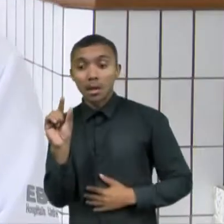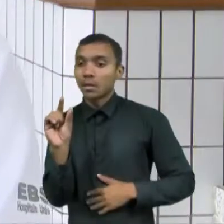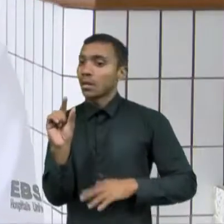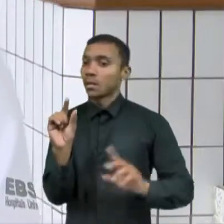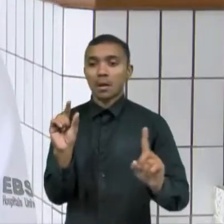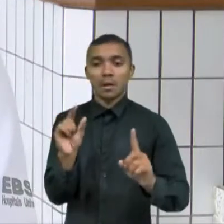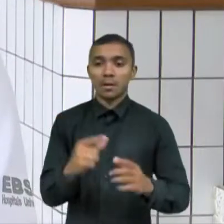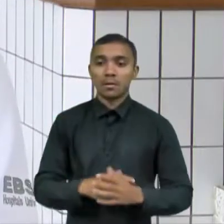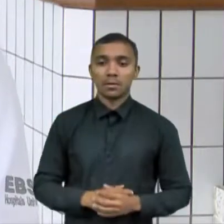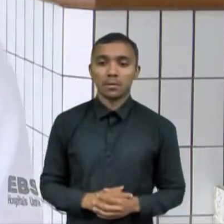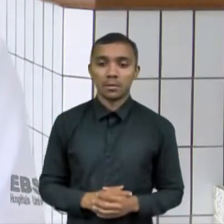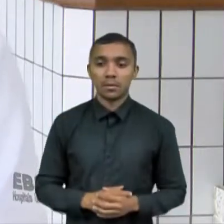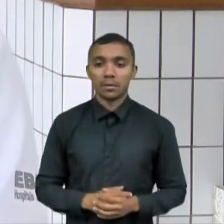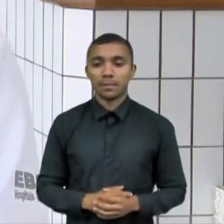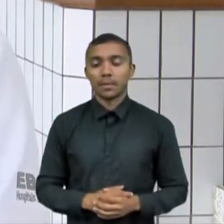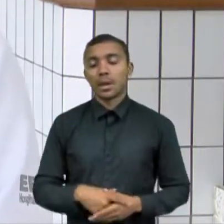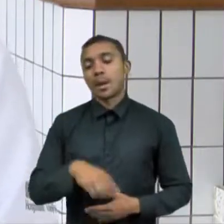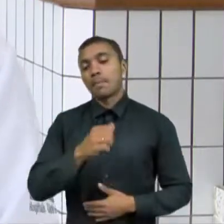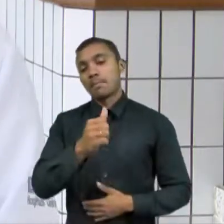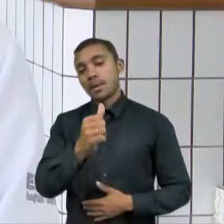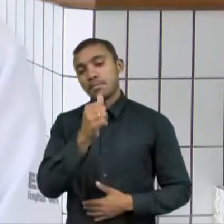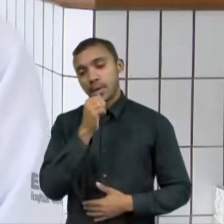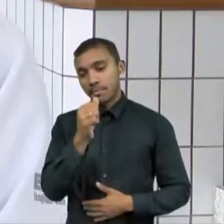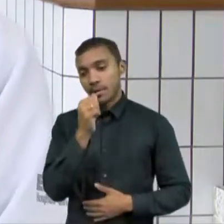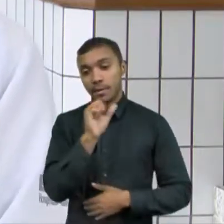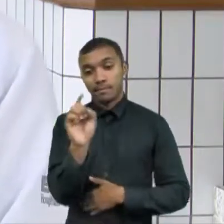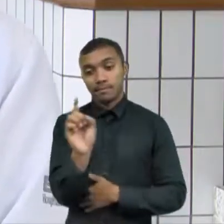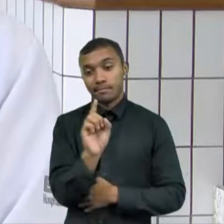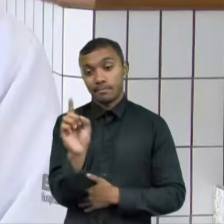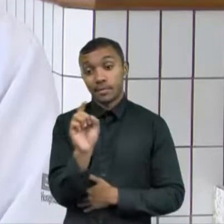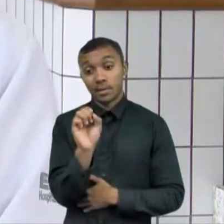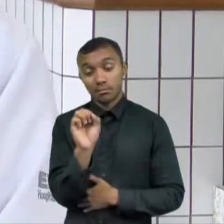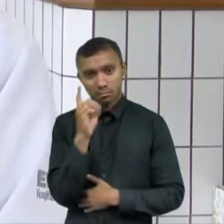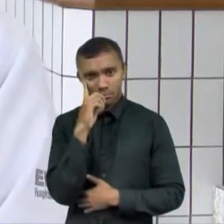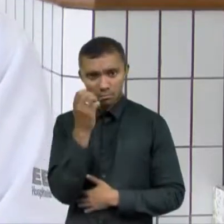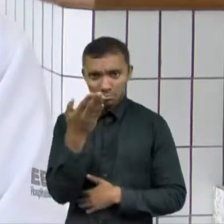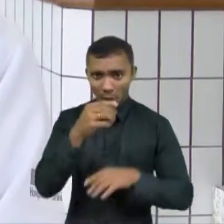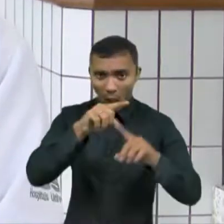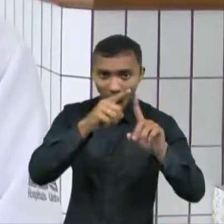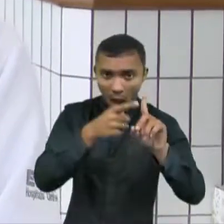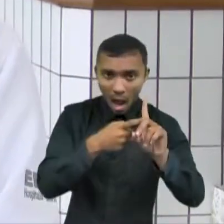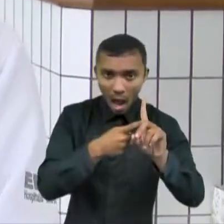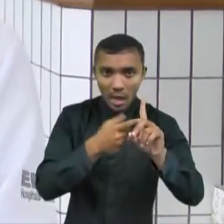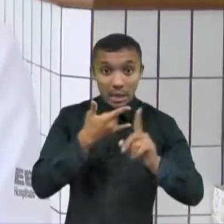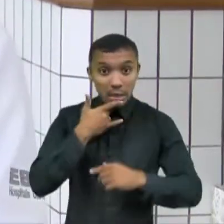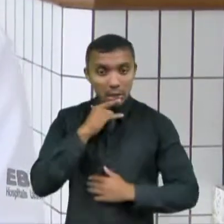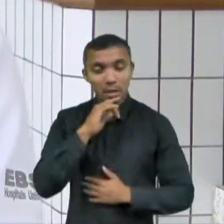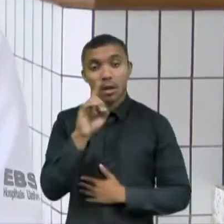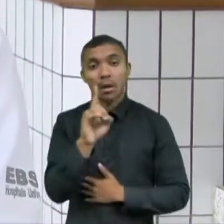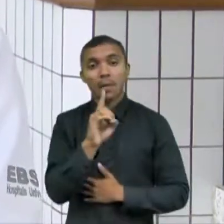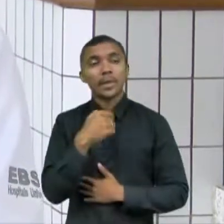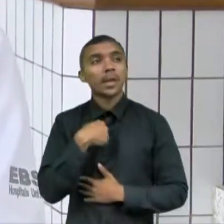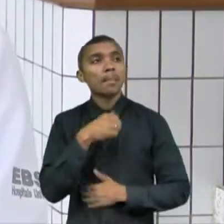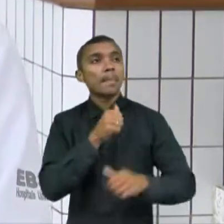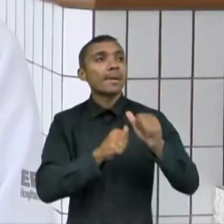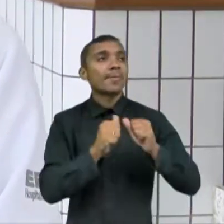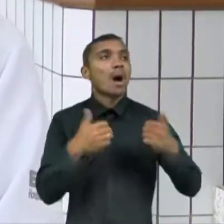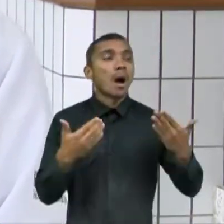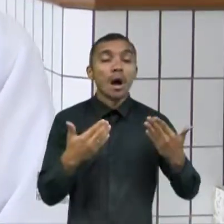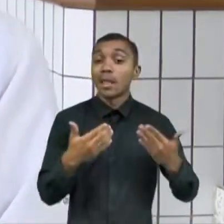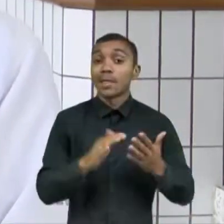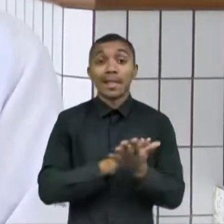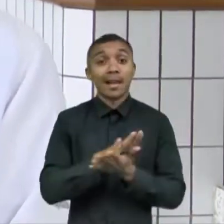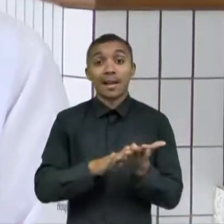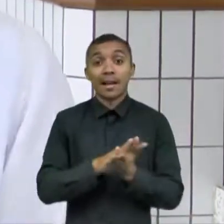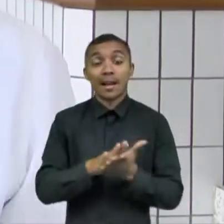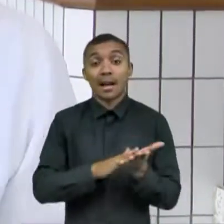tratamento é não beber. Se você está grávida, não beba. Qual bebida eu não posso beber? Nenhuma. Se você está